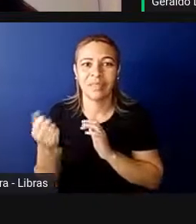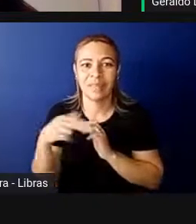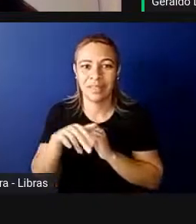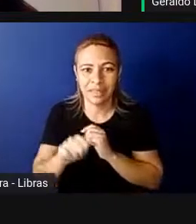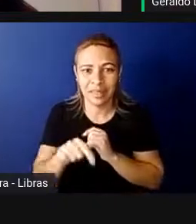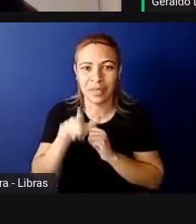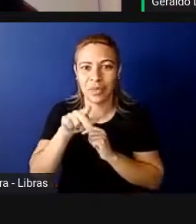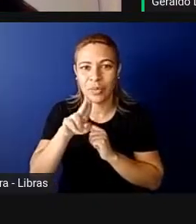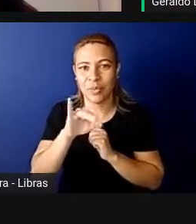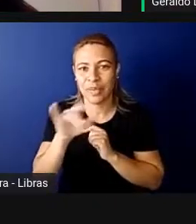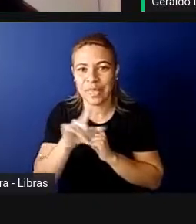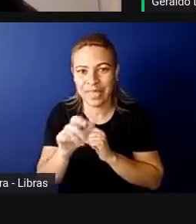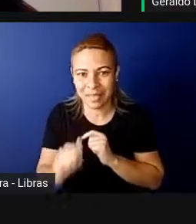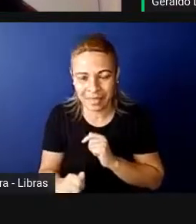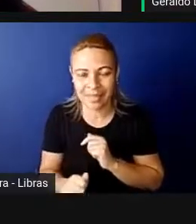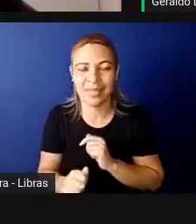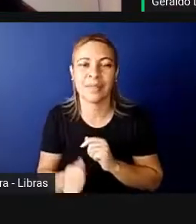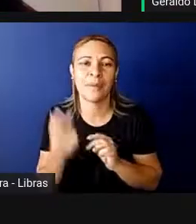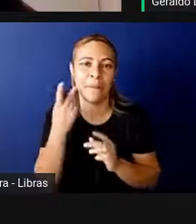Irmelinda, nós encerramos aqui.